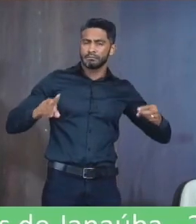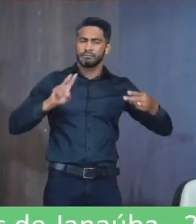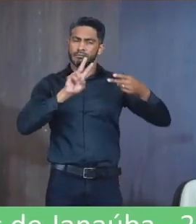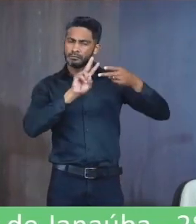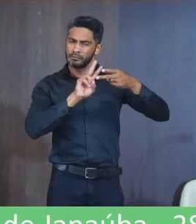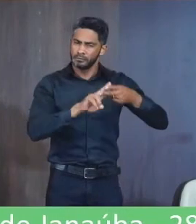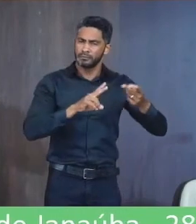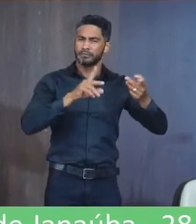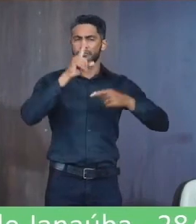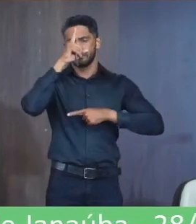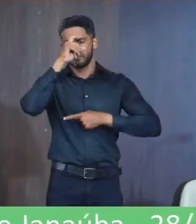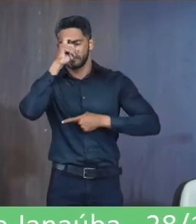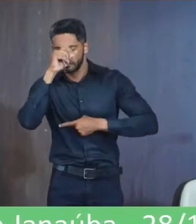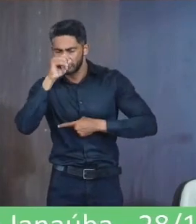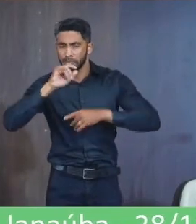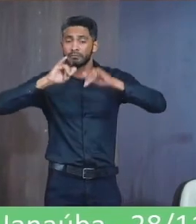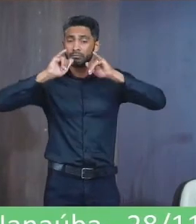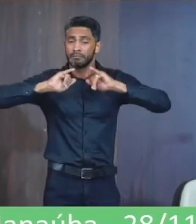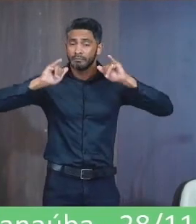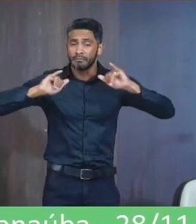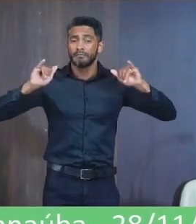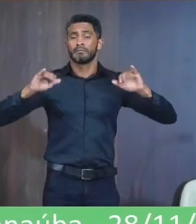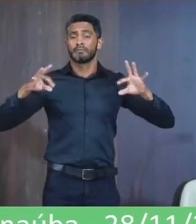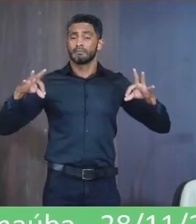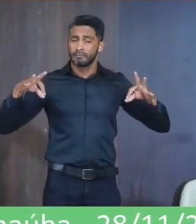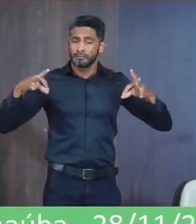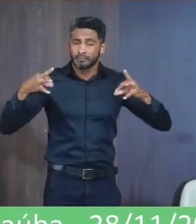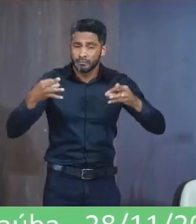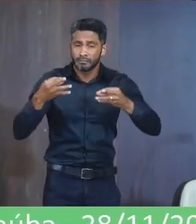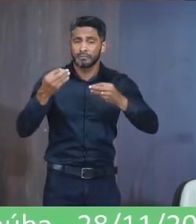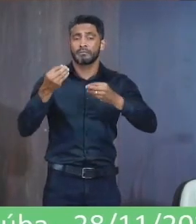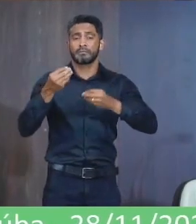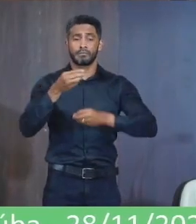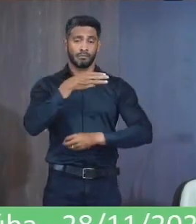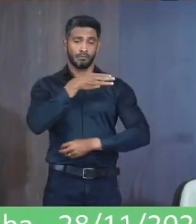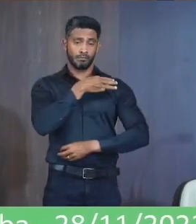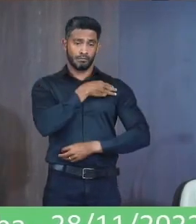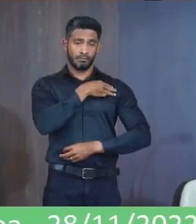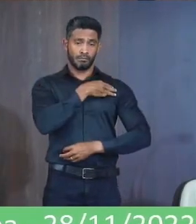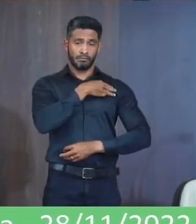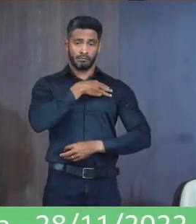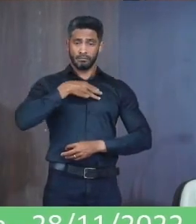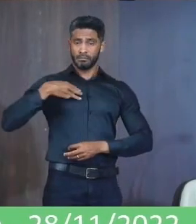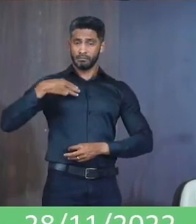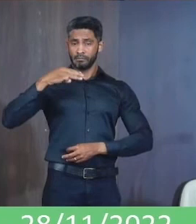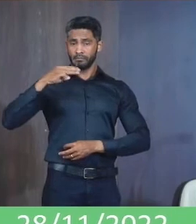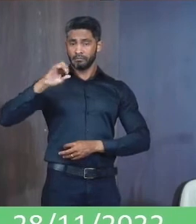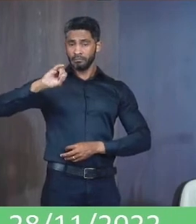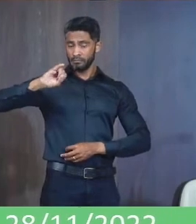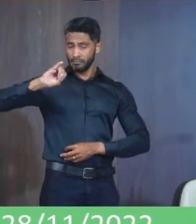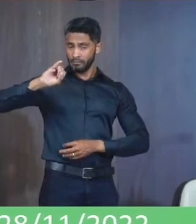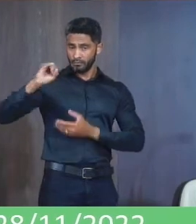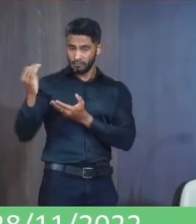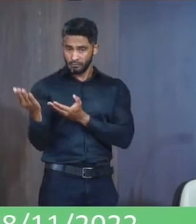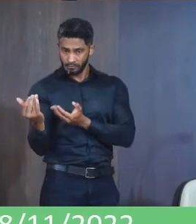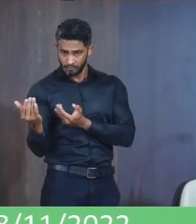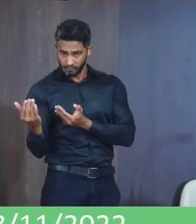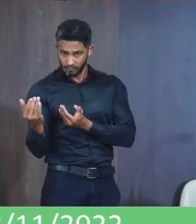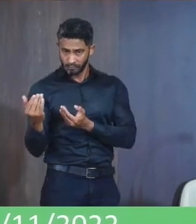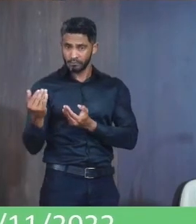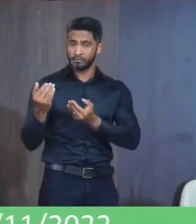alcançar o maior número de pessoas possível O Ministério Jovem Da Diocese de Janaúba deseja